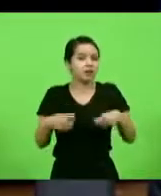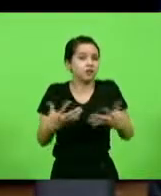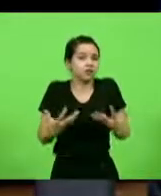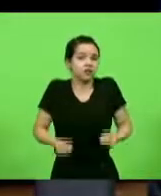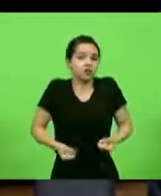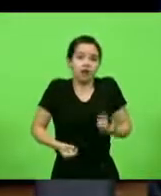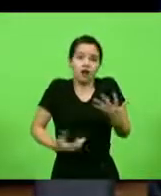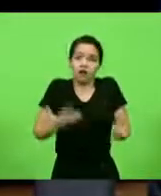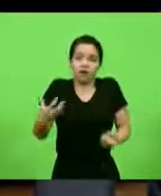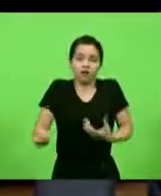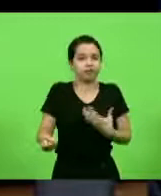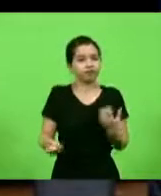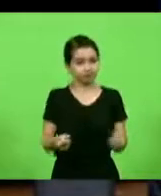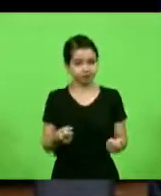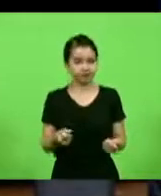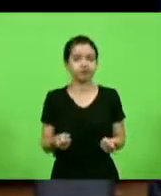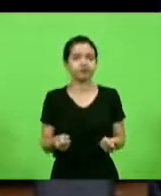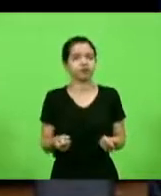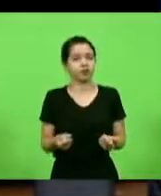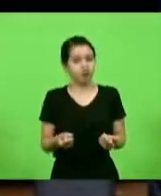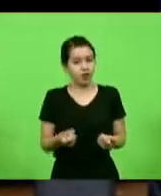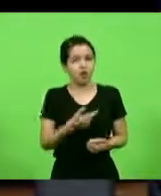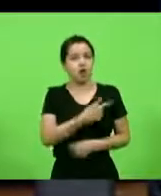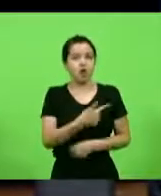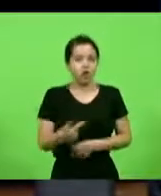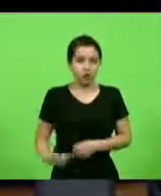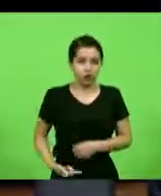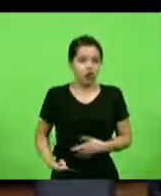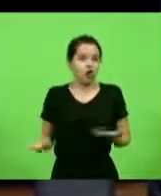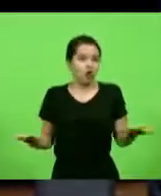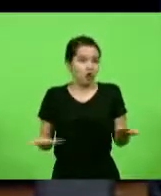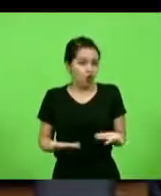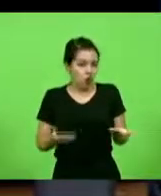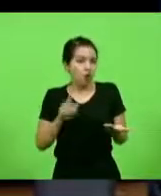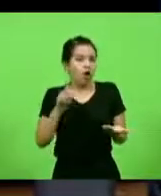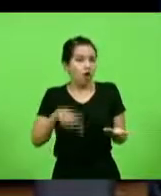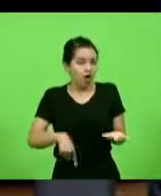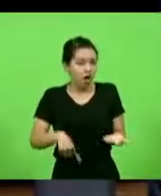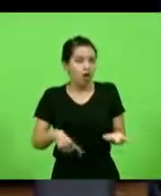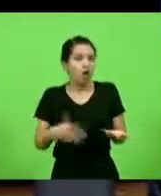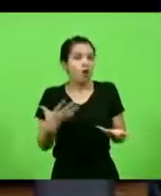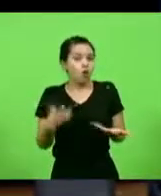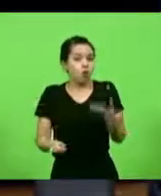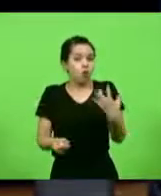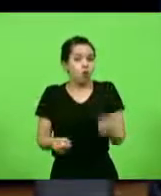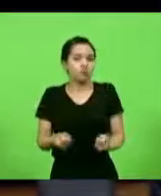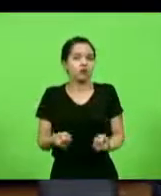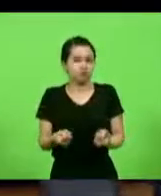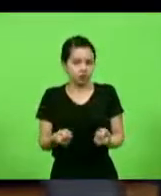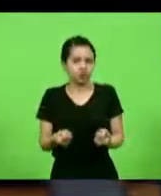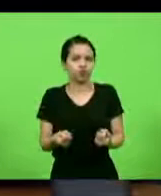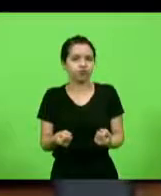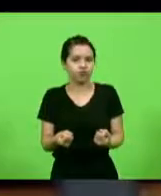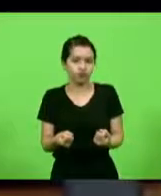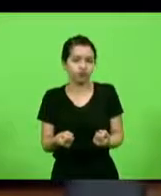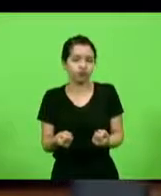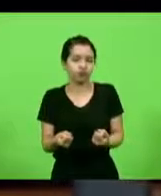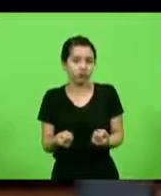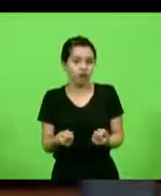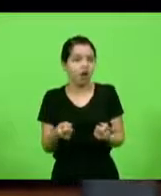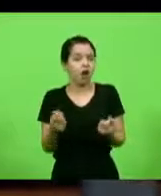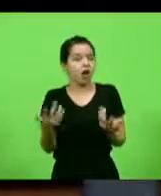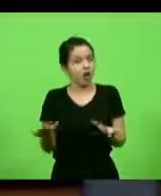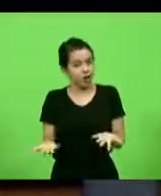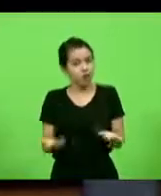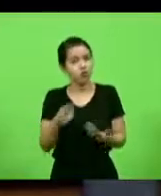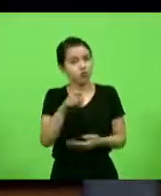Então, o que a nossa governadora faz nesse momento é concessão. E está muito feliz mesmo. A gente tem